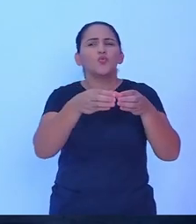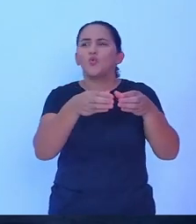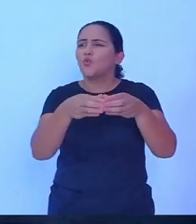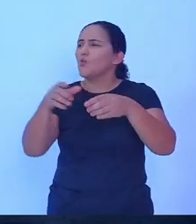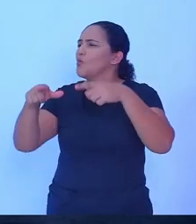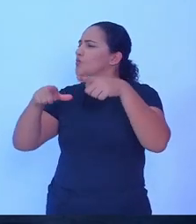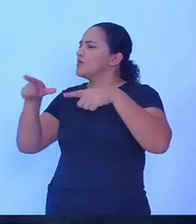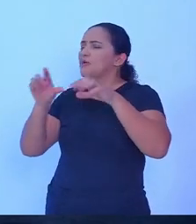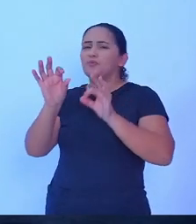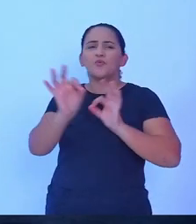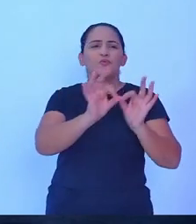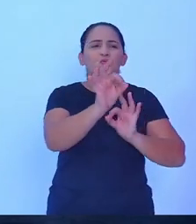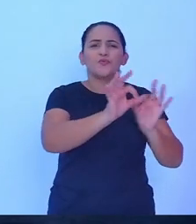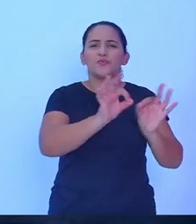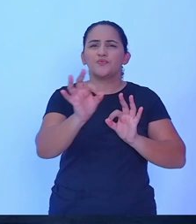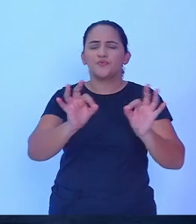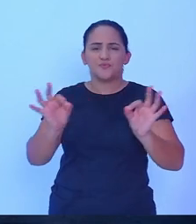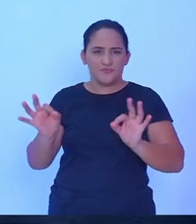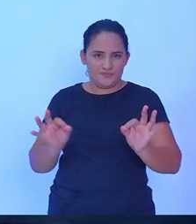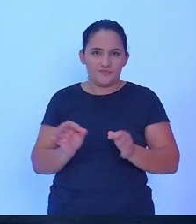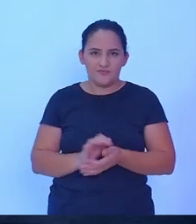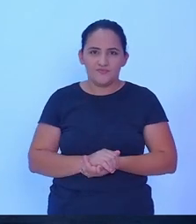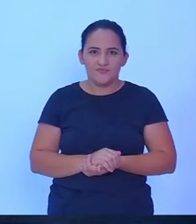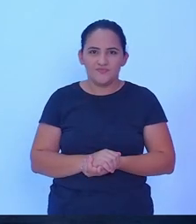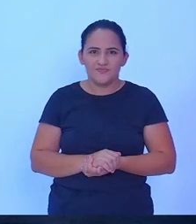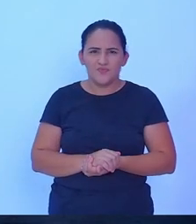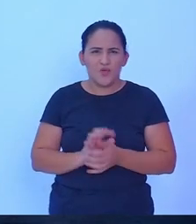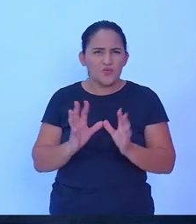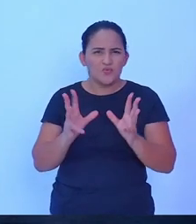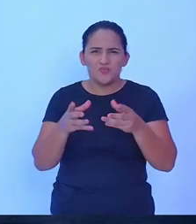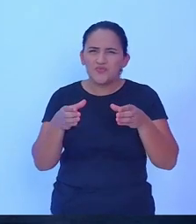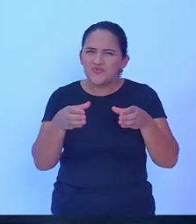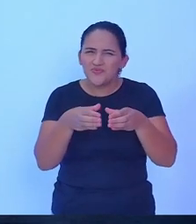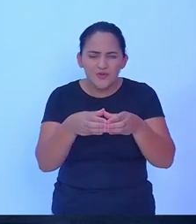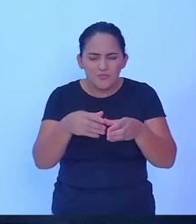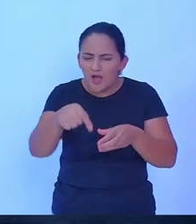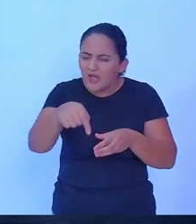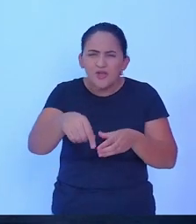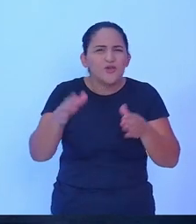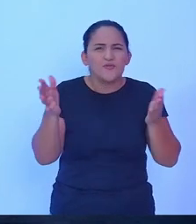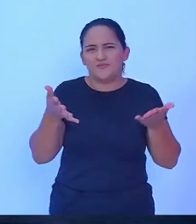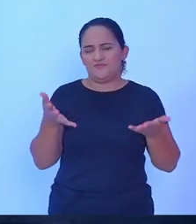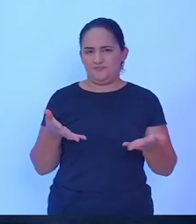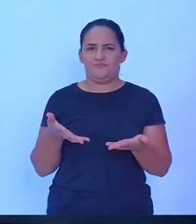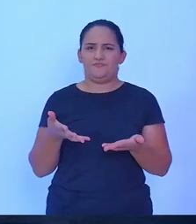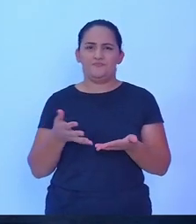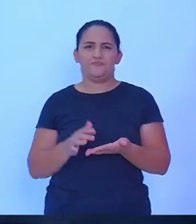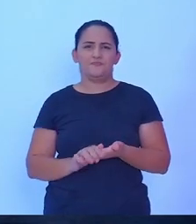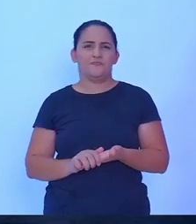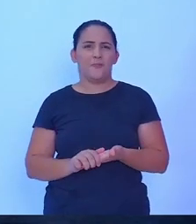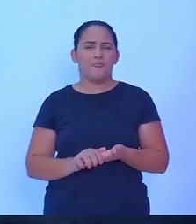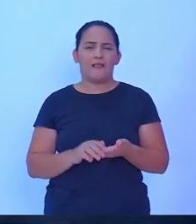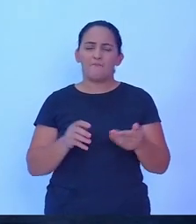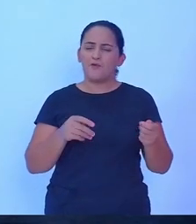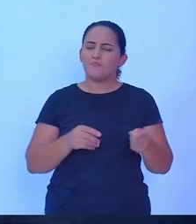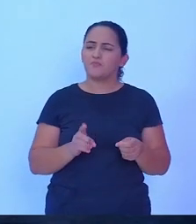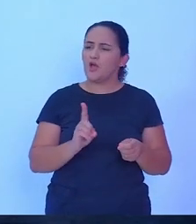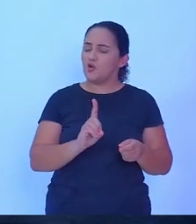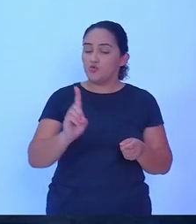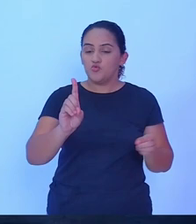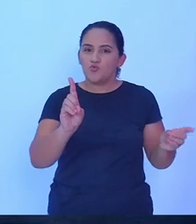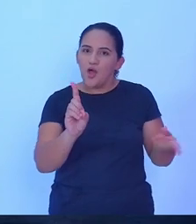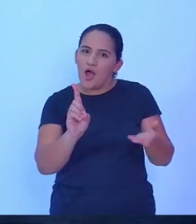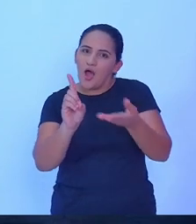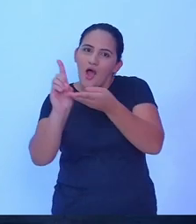julgadora que está julgando aqui, ajudando nesse debate, toda a minha equipe que faz presente aqui, hoje, aqui nos acompanhando. quero